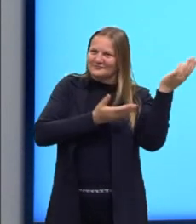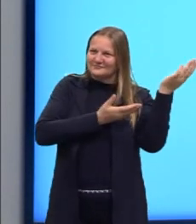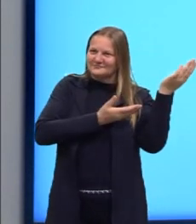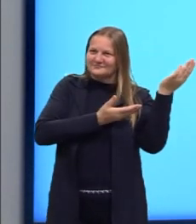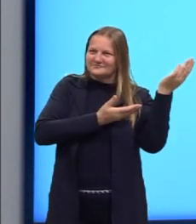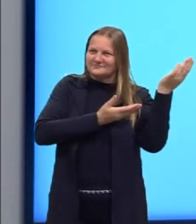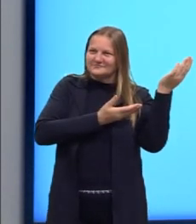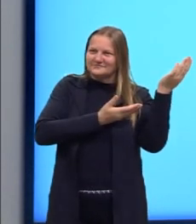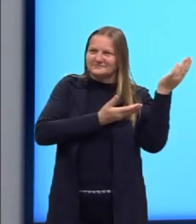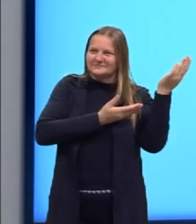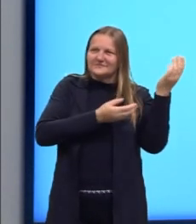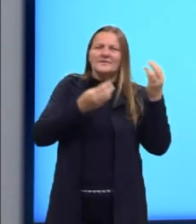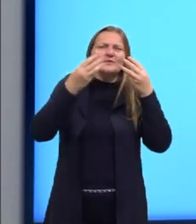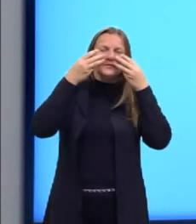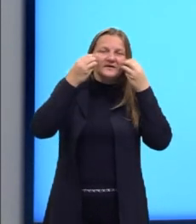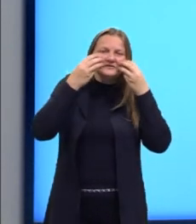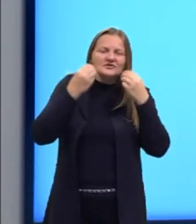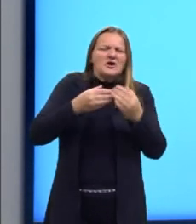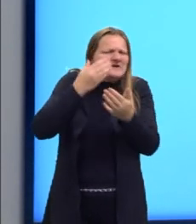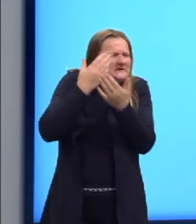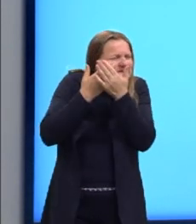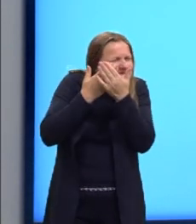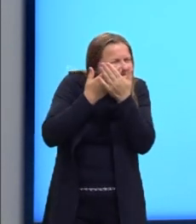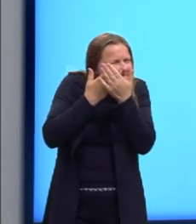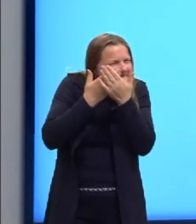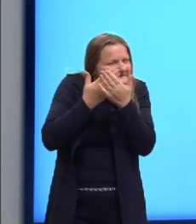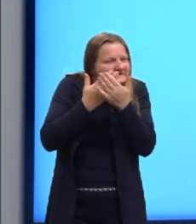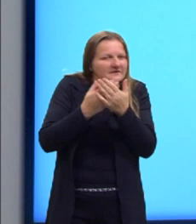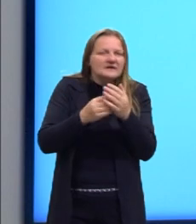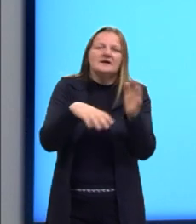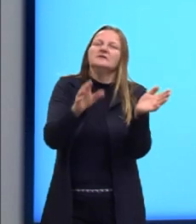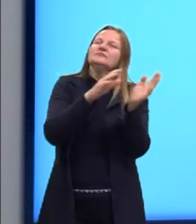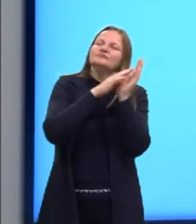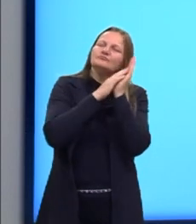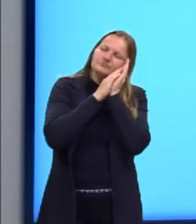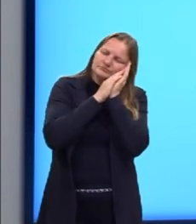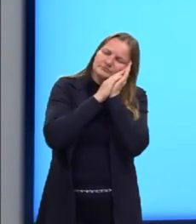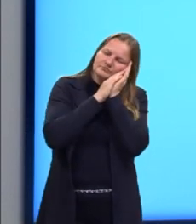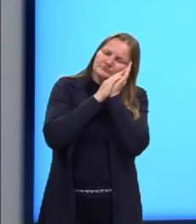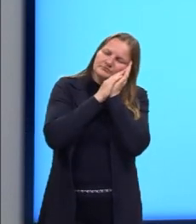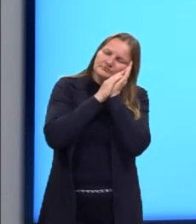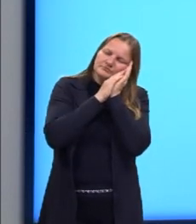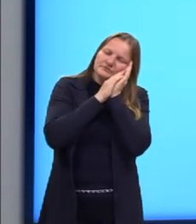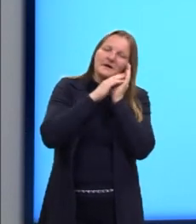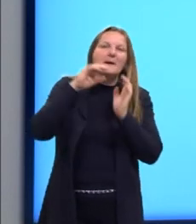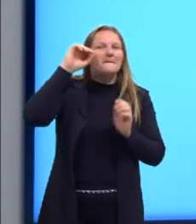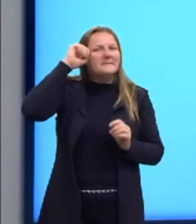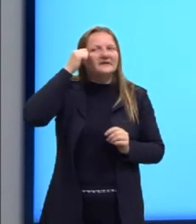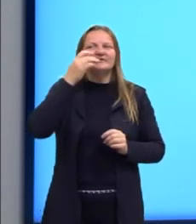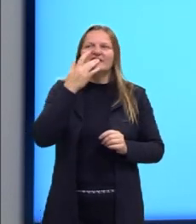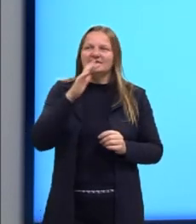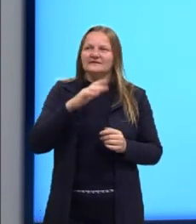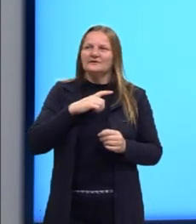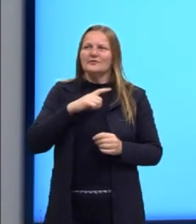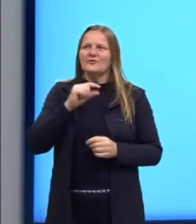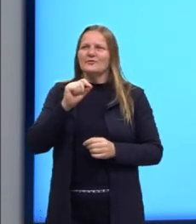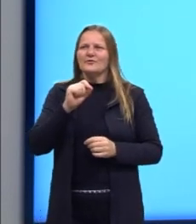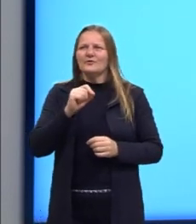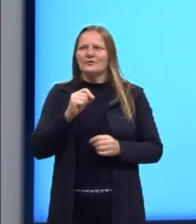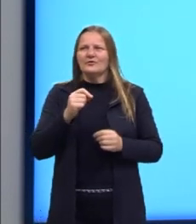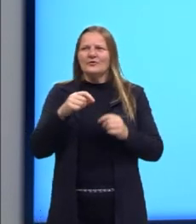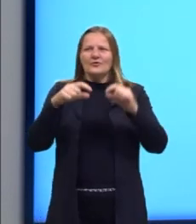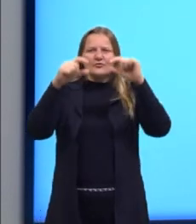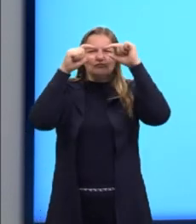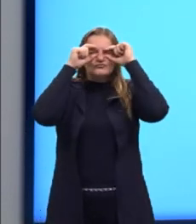Este gatinho, de tanto estudar, dormiu. É um gatinho preto e branco que aparece com os